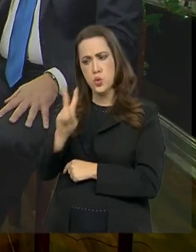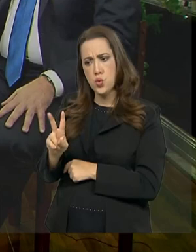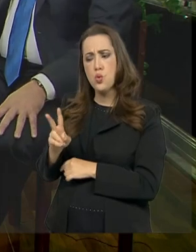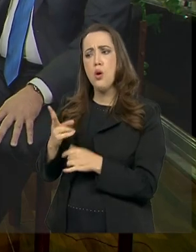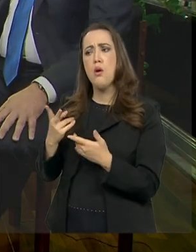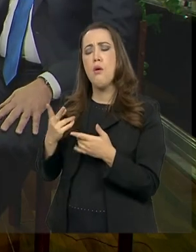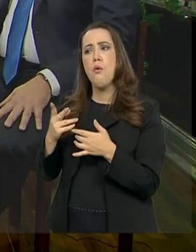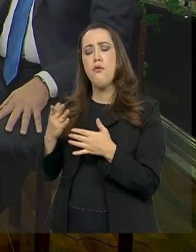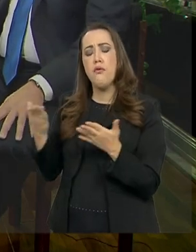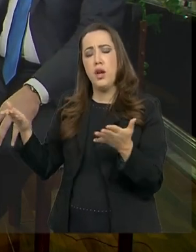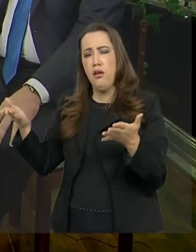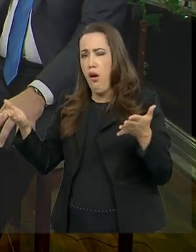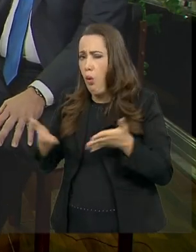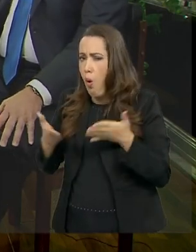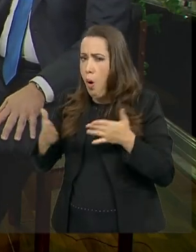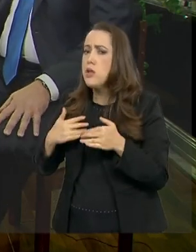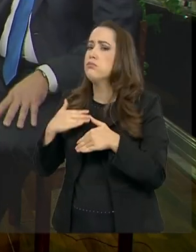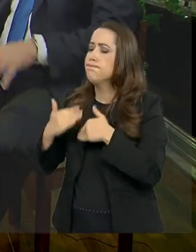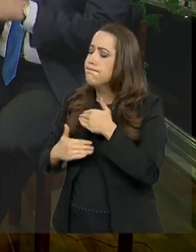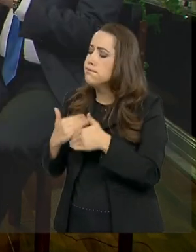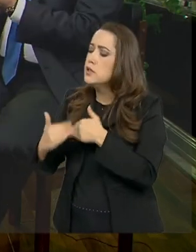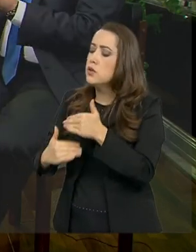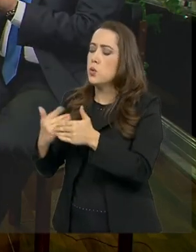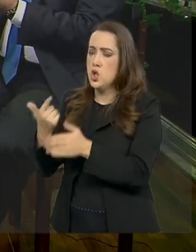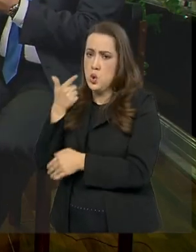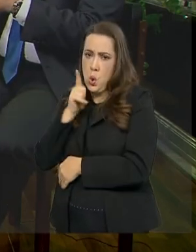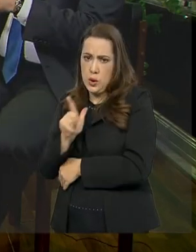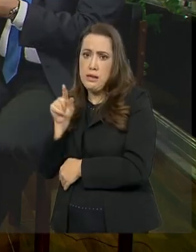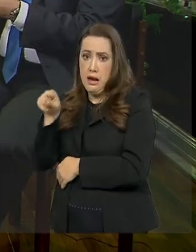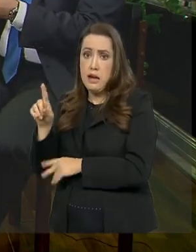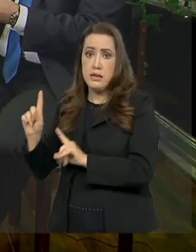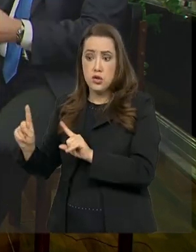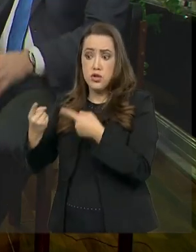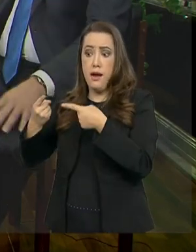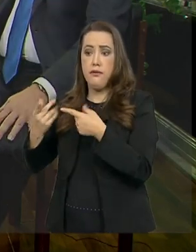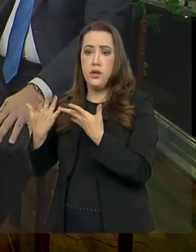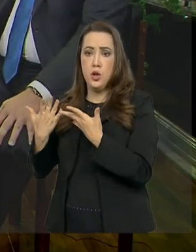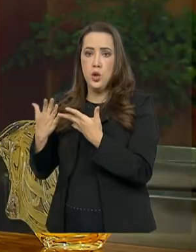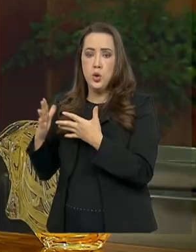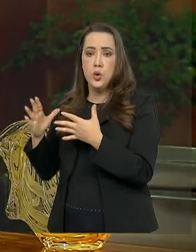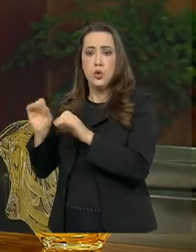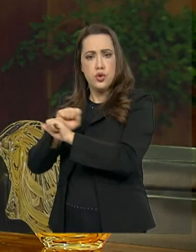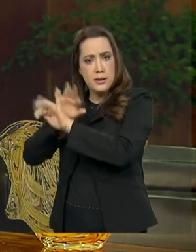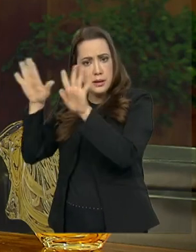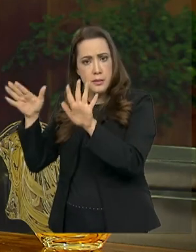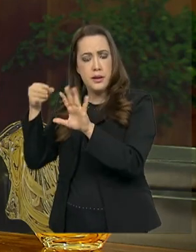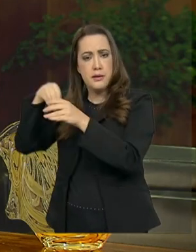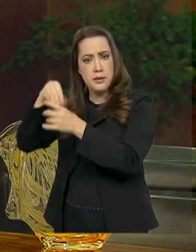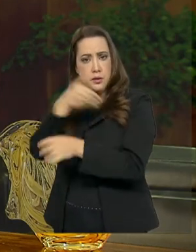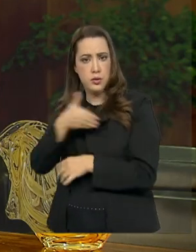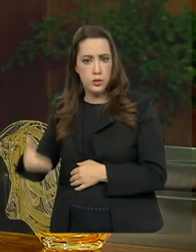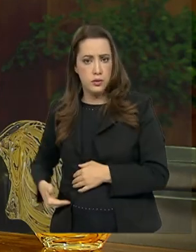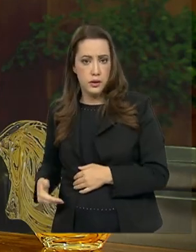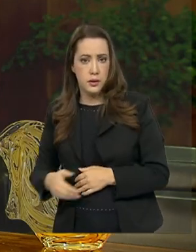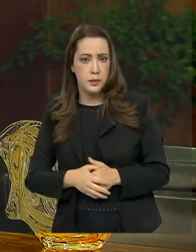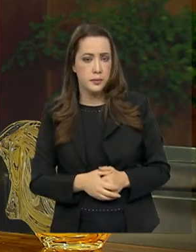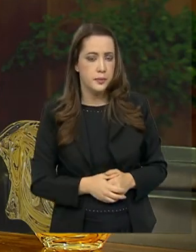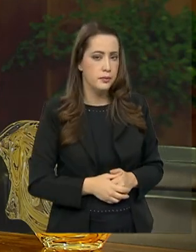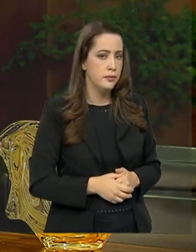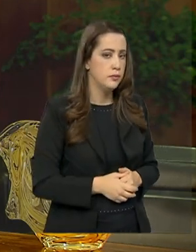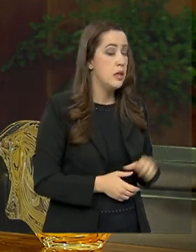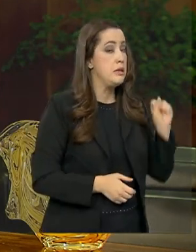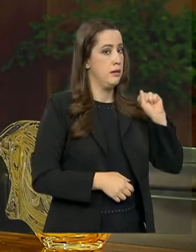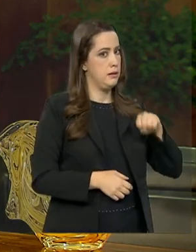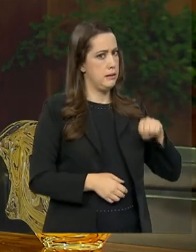que isso está sendo colocado em prática? Esse desafio está sendo alcançado? Sim. Nós tivemos grandes